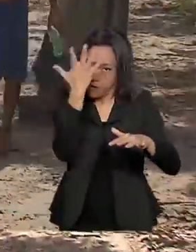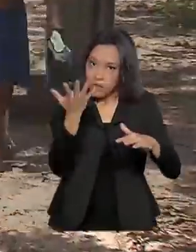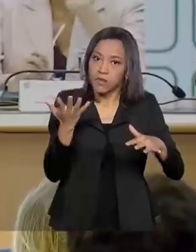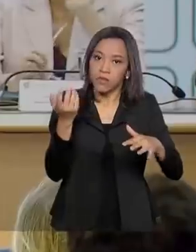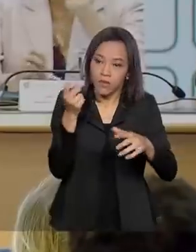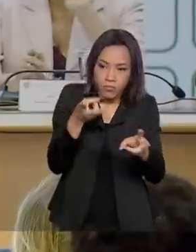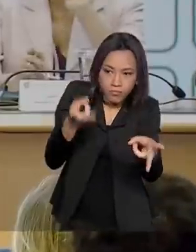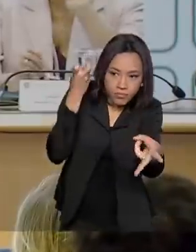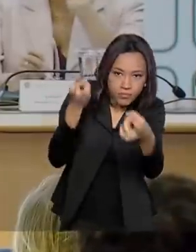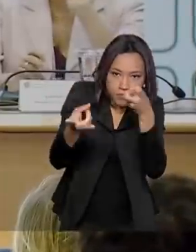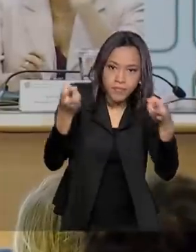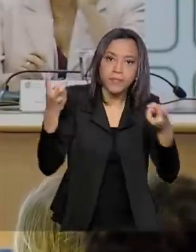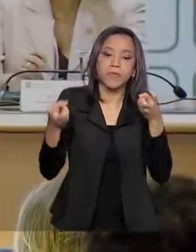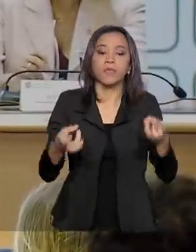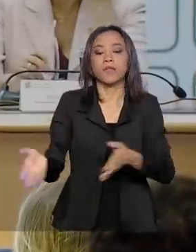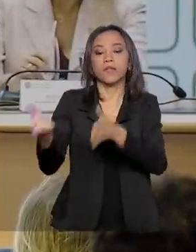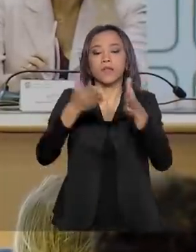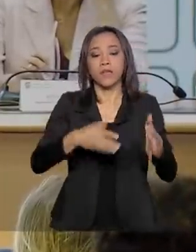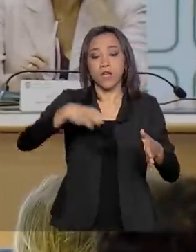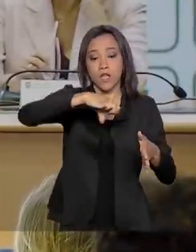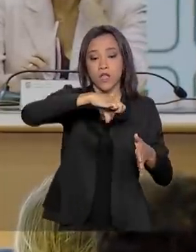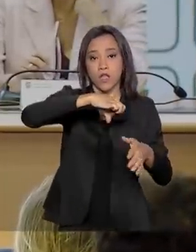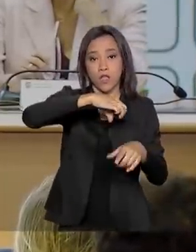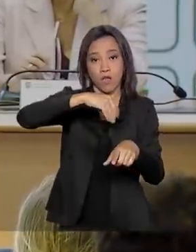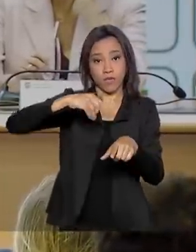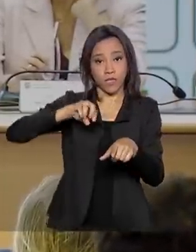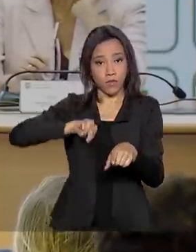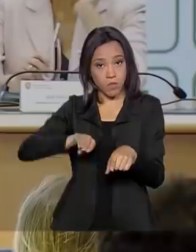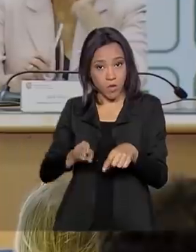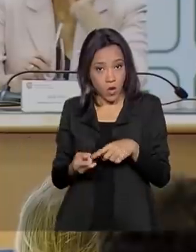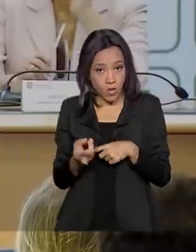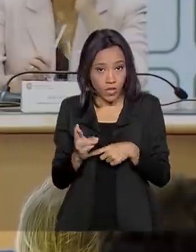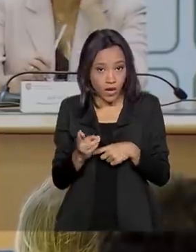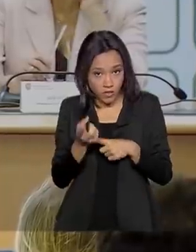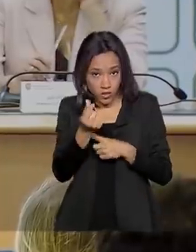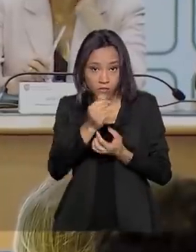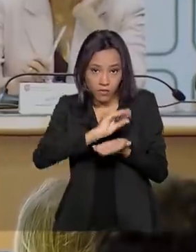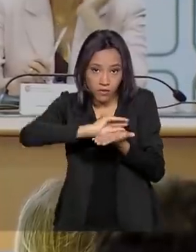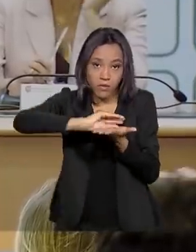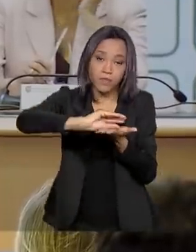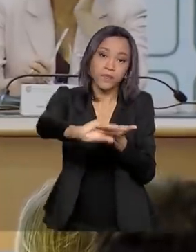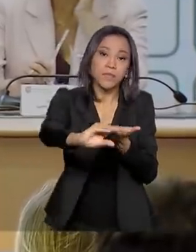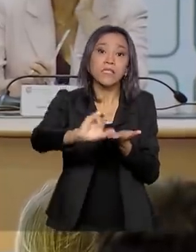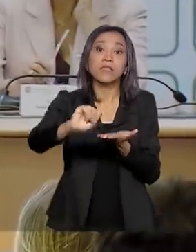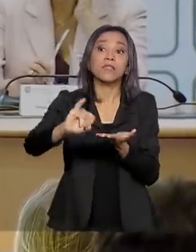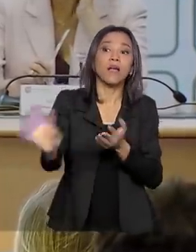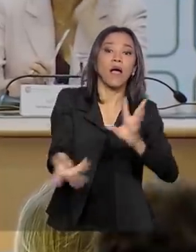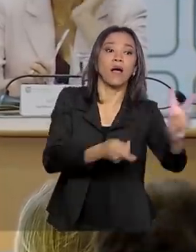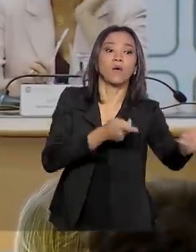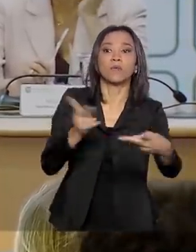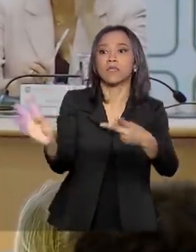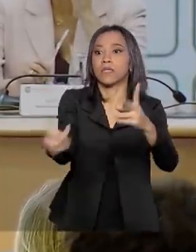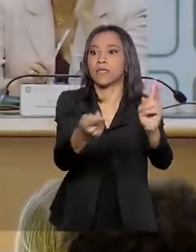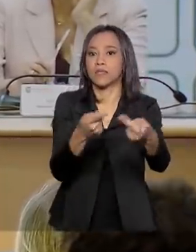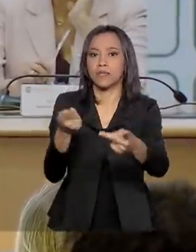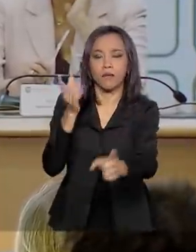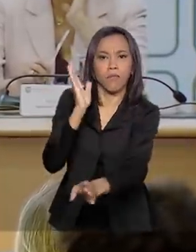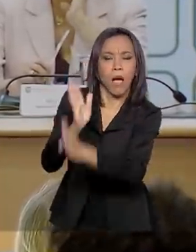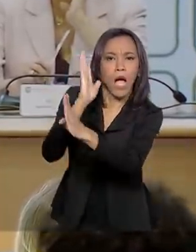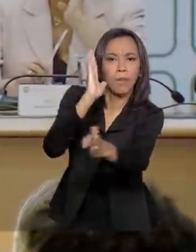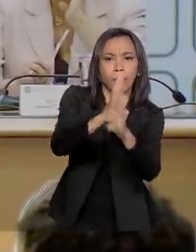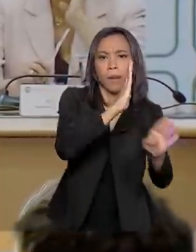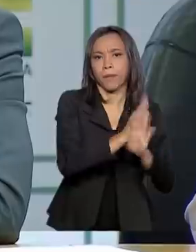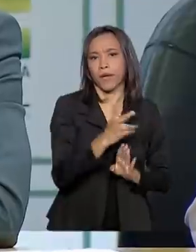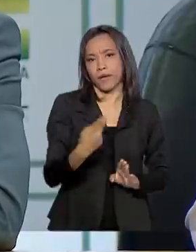Saúde, cerca de 900 milhões de reais serão liberados à medida que os casos de covid-19 forem surgindo